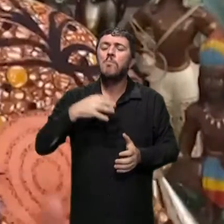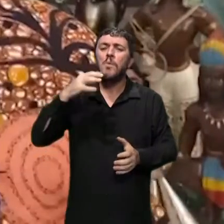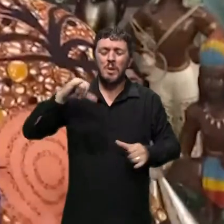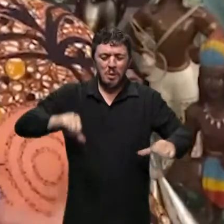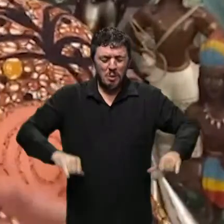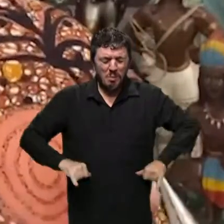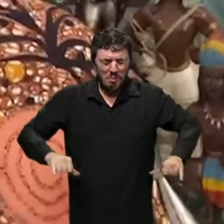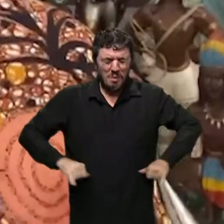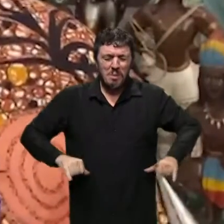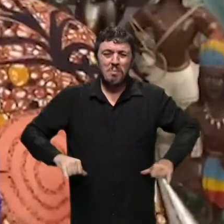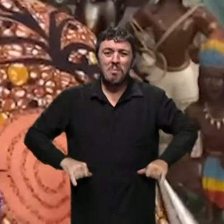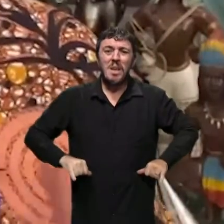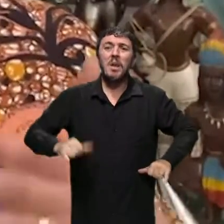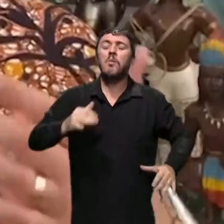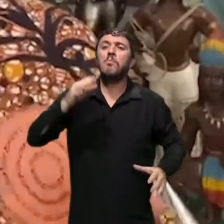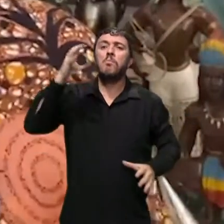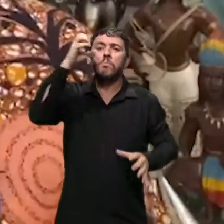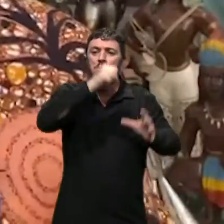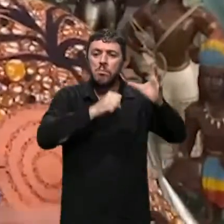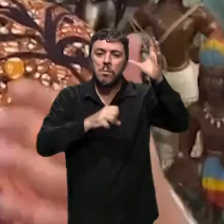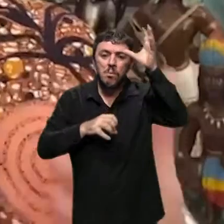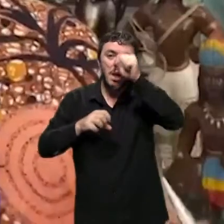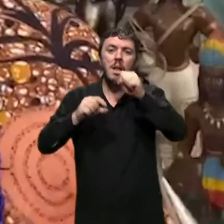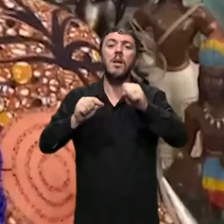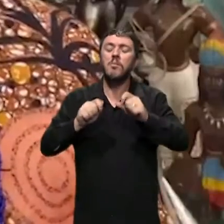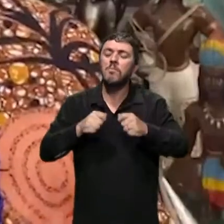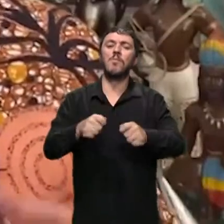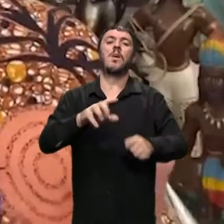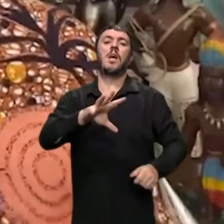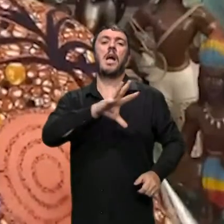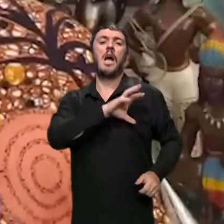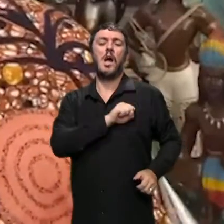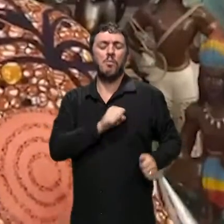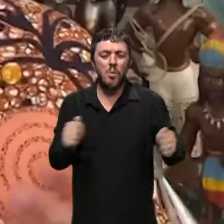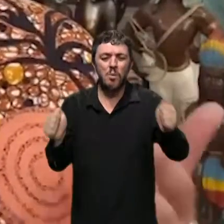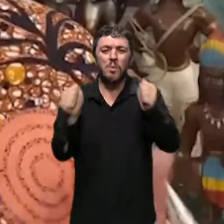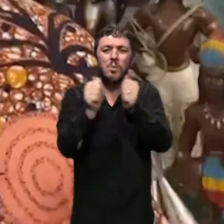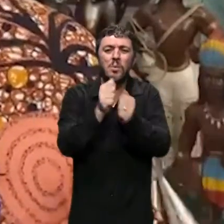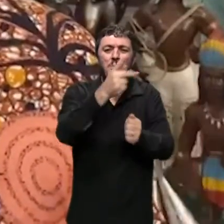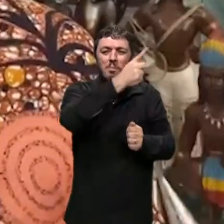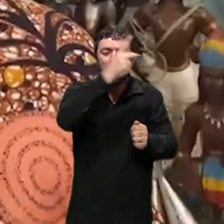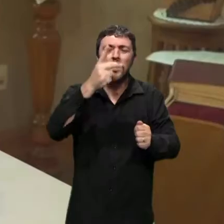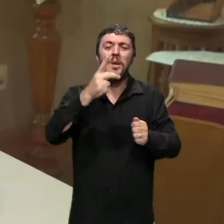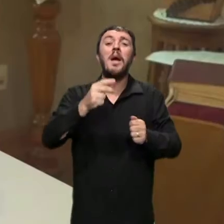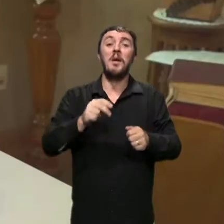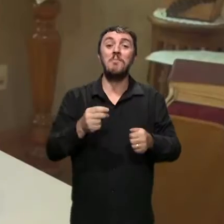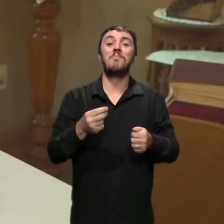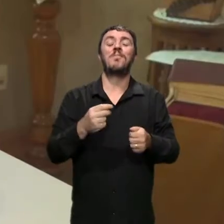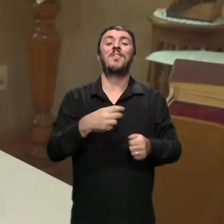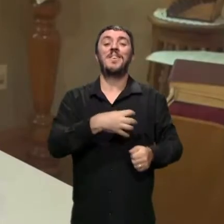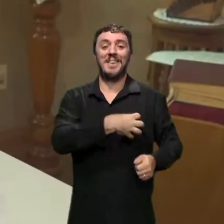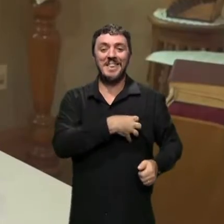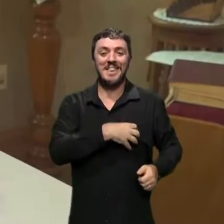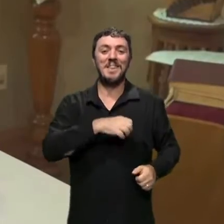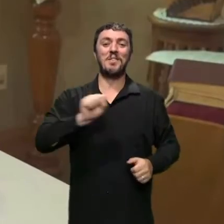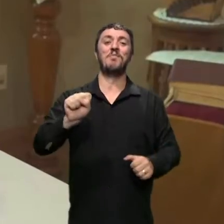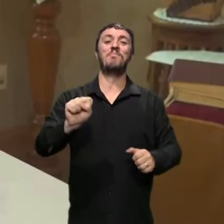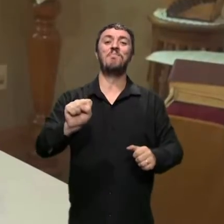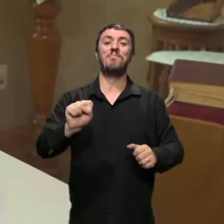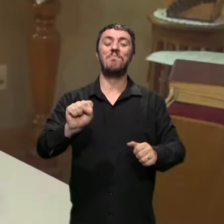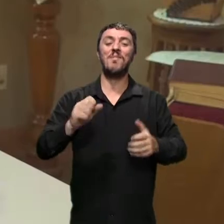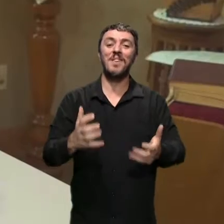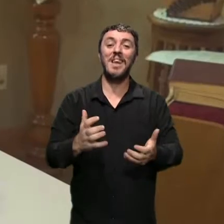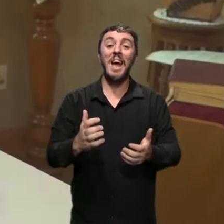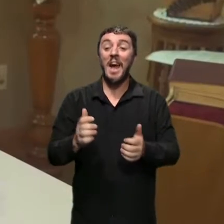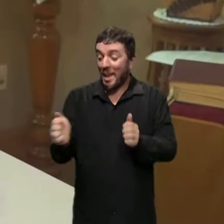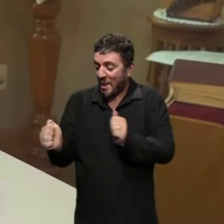último ano e aplicar agora com amor ao próximo, com energia e com bastante axé. Aquele que nasceu entre nós,